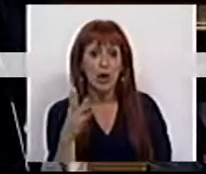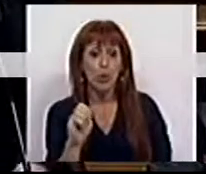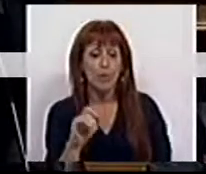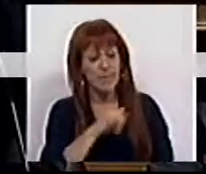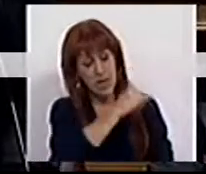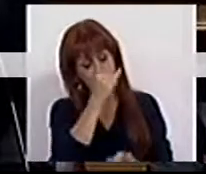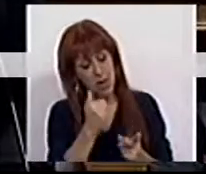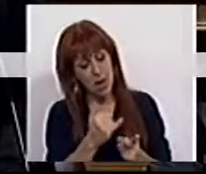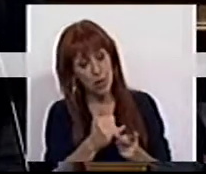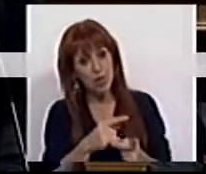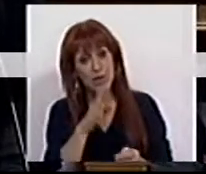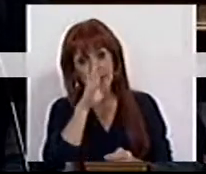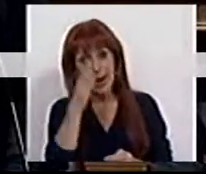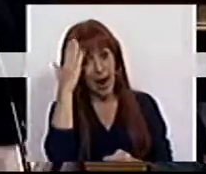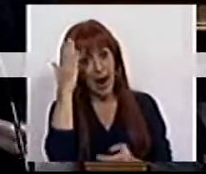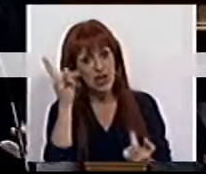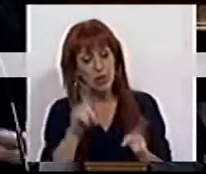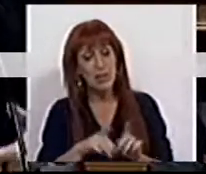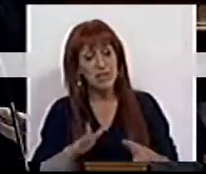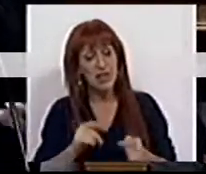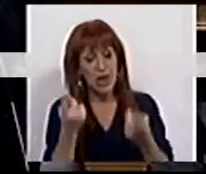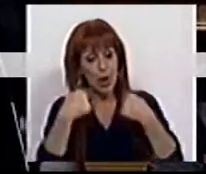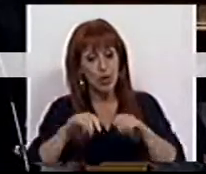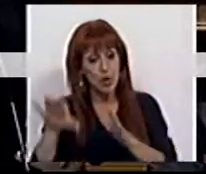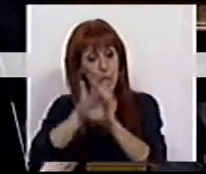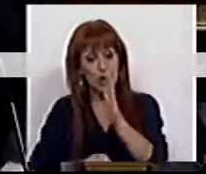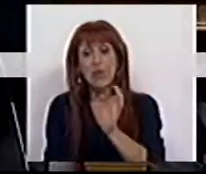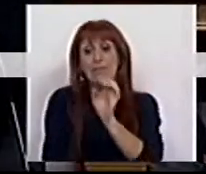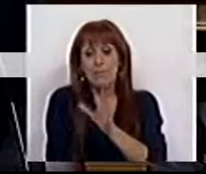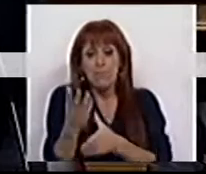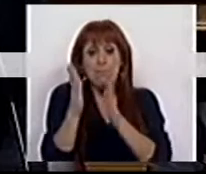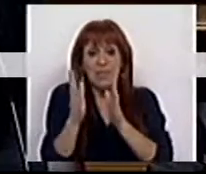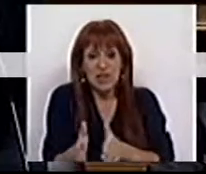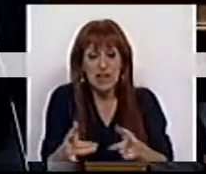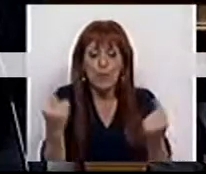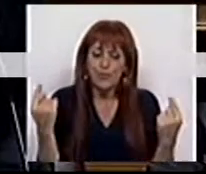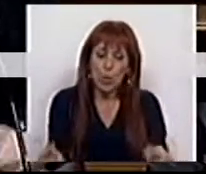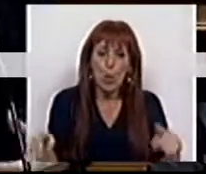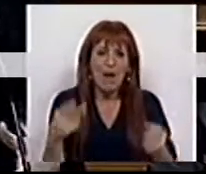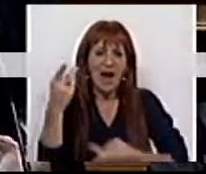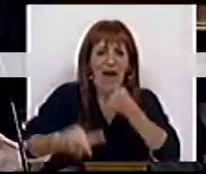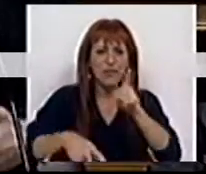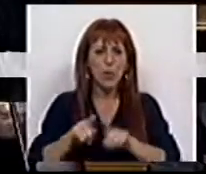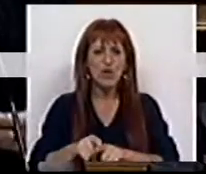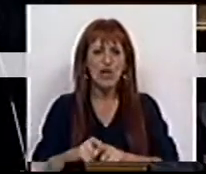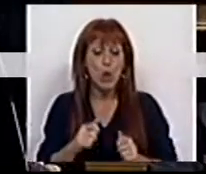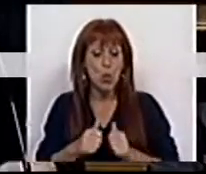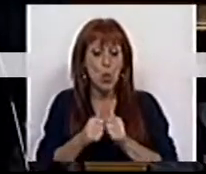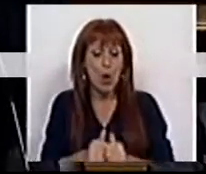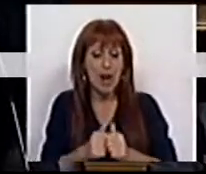E em segundo lugar, se considera que devem ser reunidas as condições para uma avaliação e um